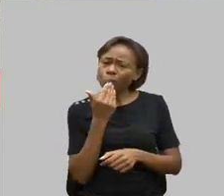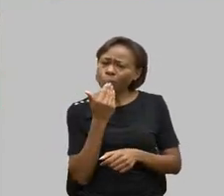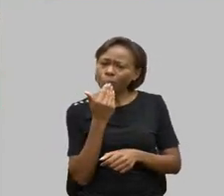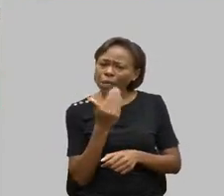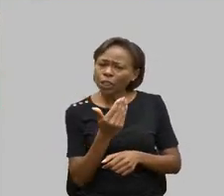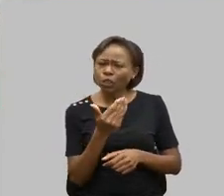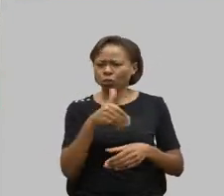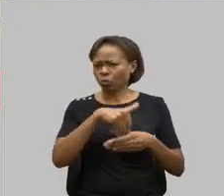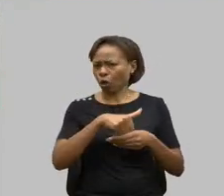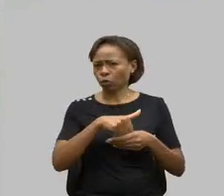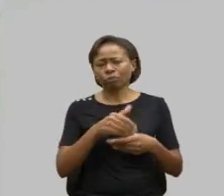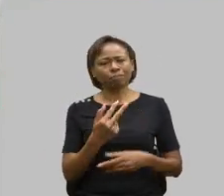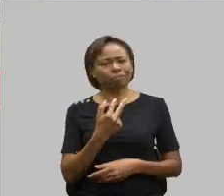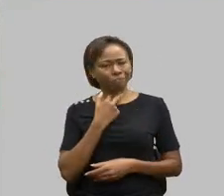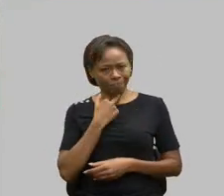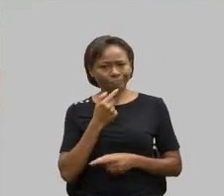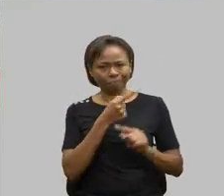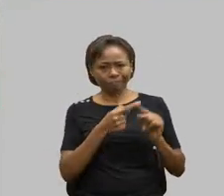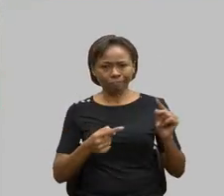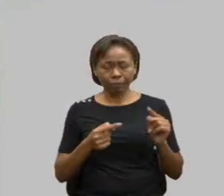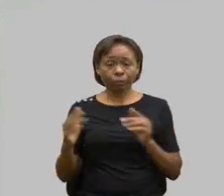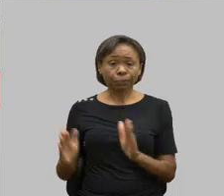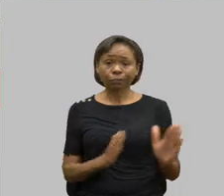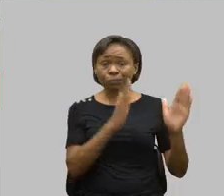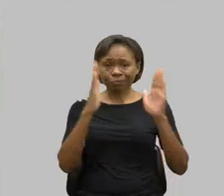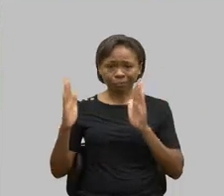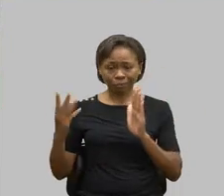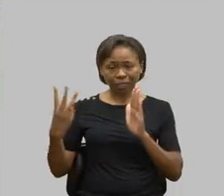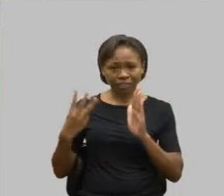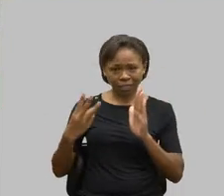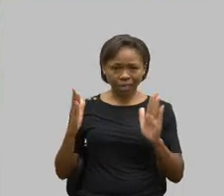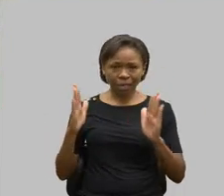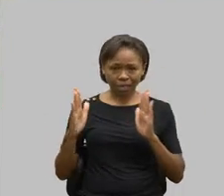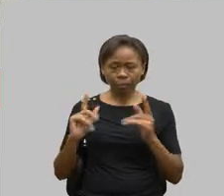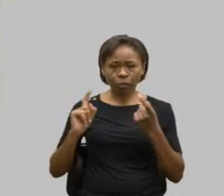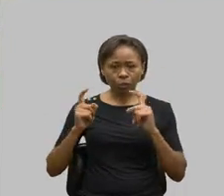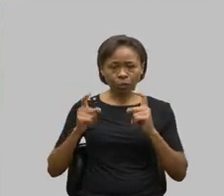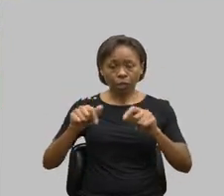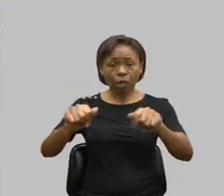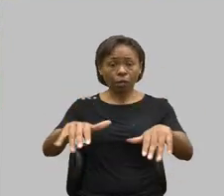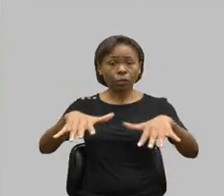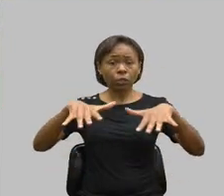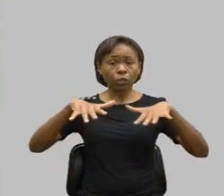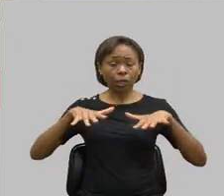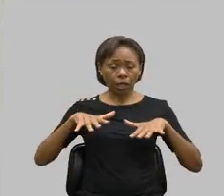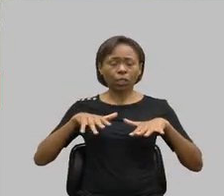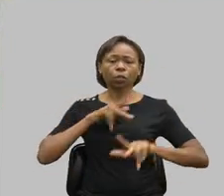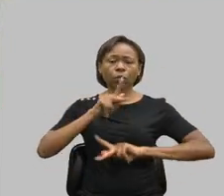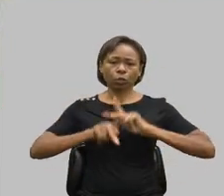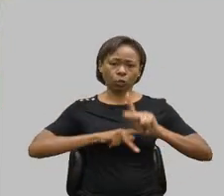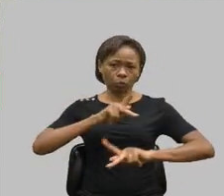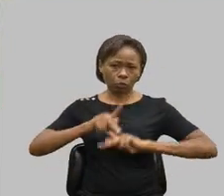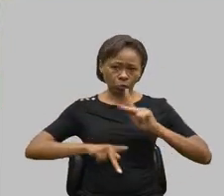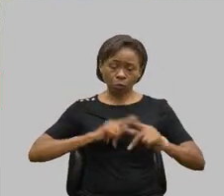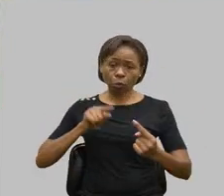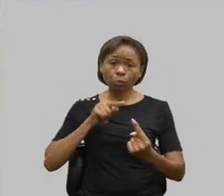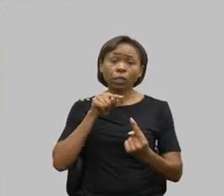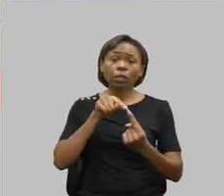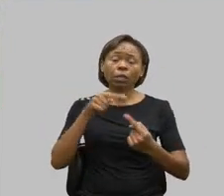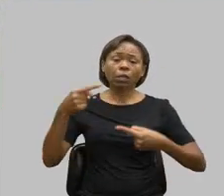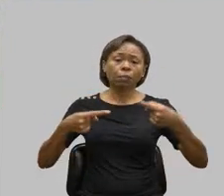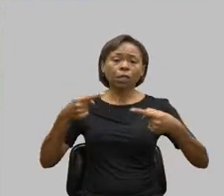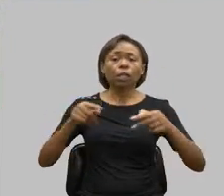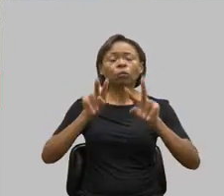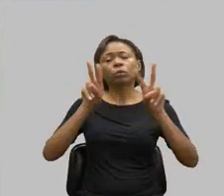Passa-se a primeira fase da terceira parte da reunião, que compreende a audiência pública. Esta audiência tem a finalidade de debater o